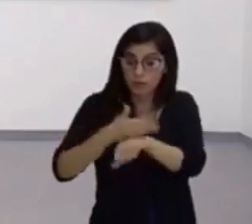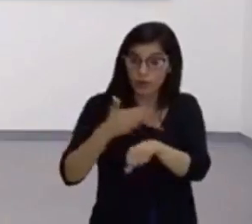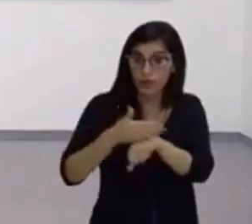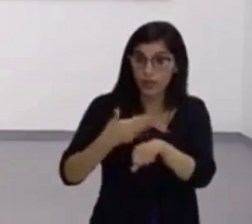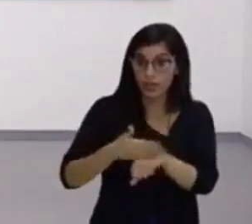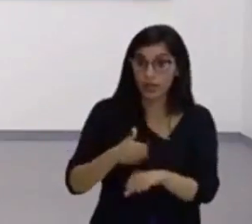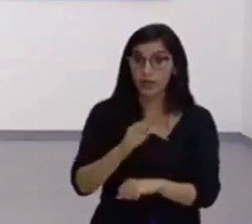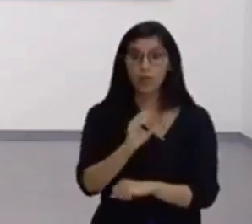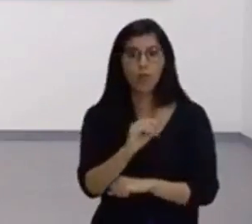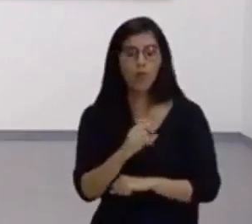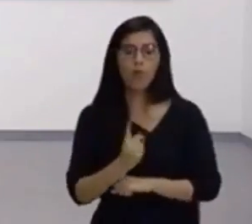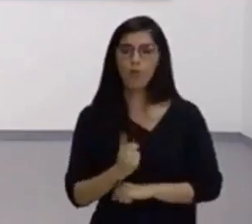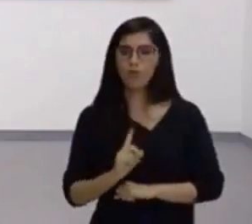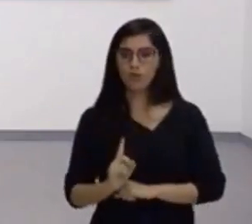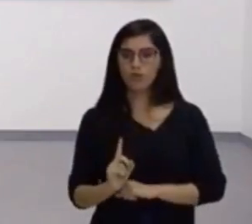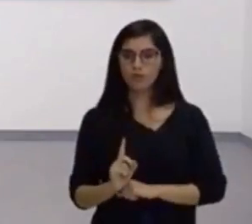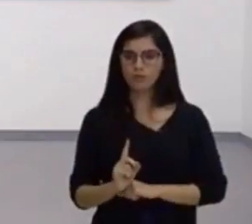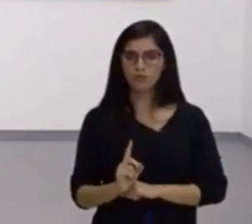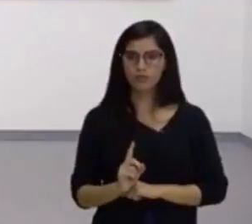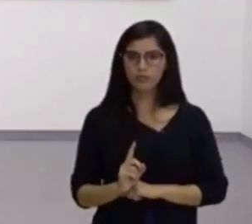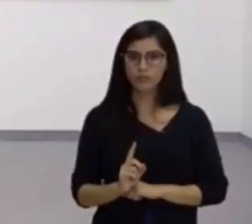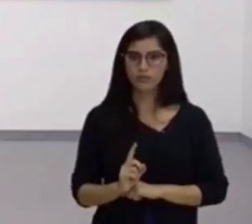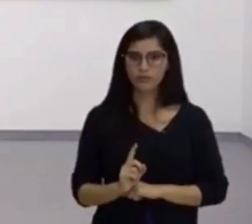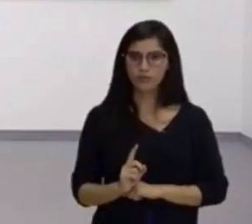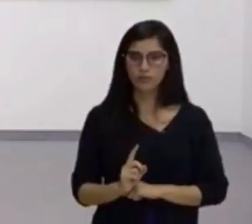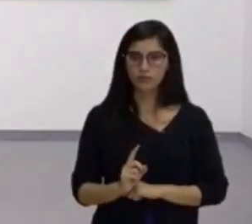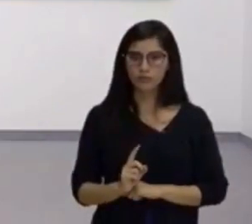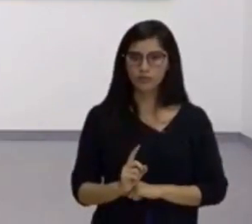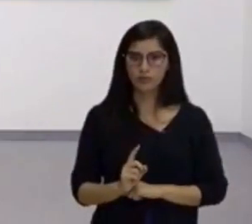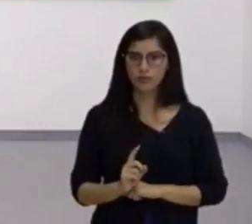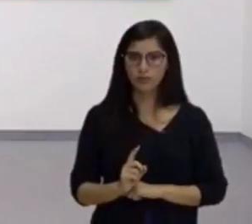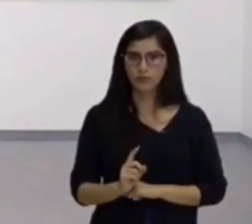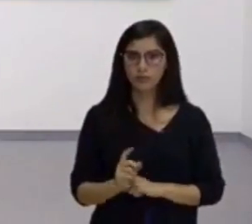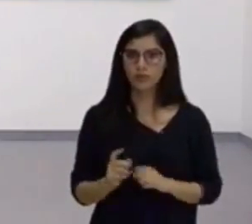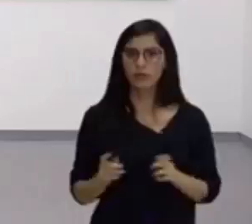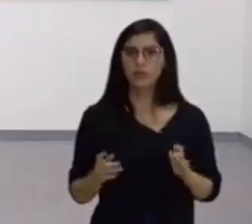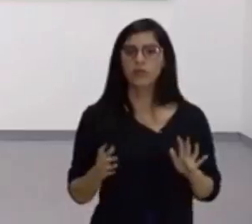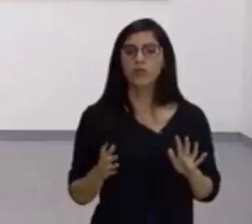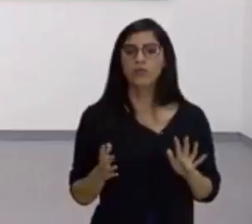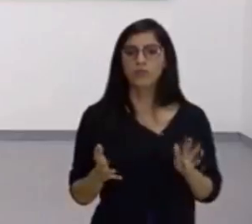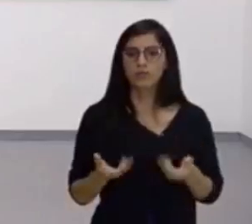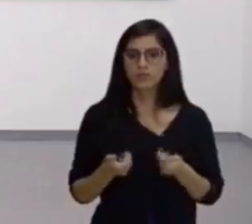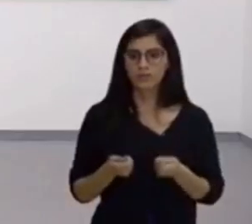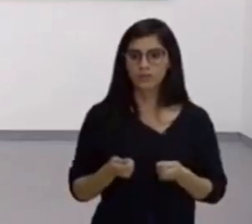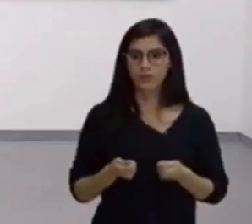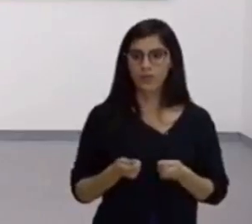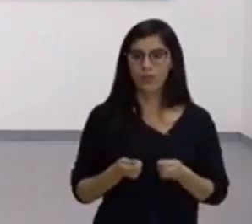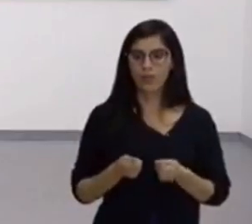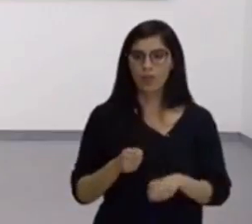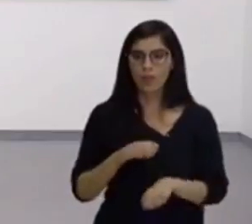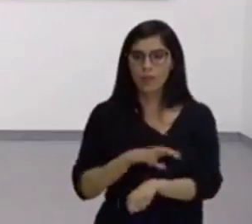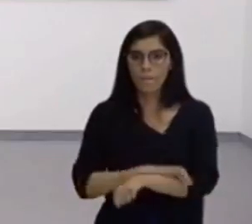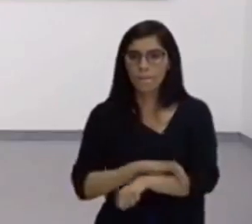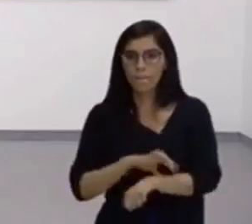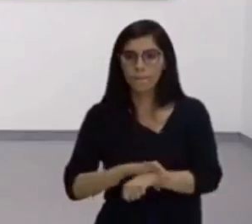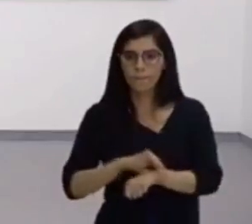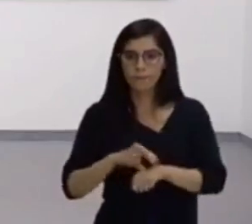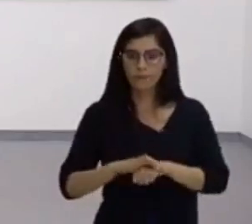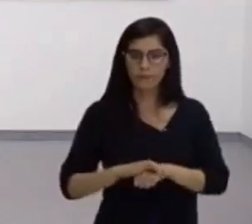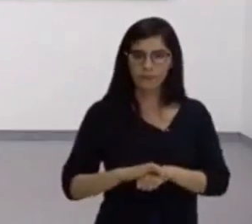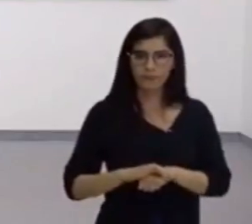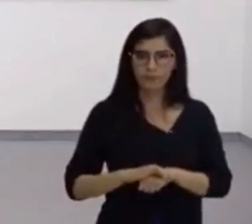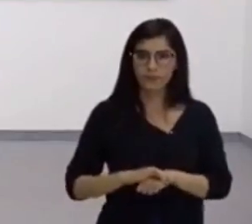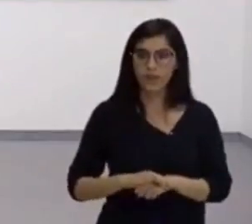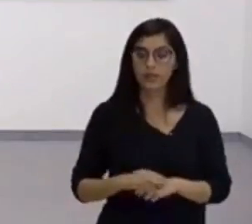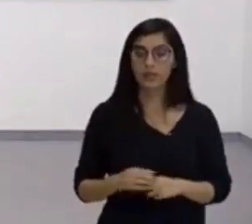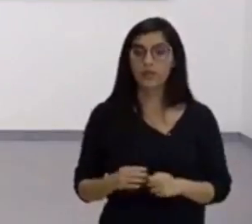treinando? Eu estou me condicionando, por isso que nós chamamos de condicionamento físico. Estou me condicionando a